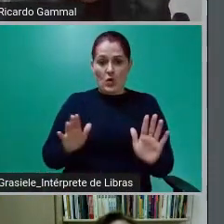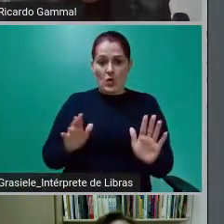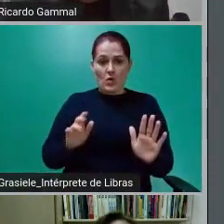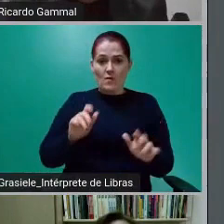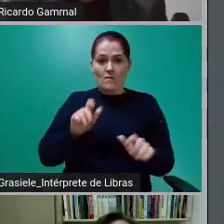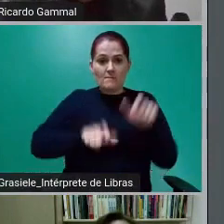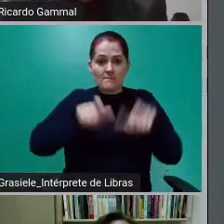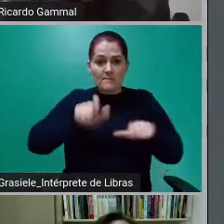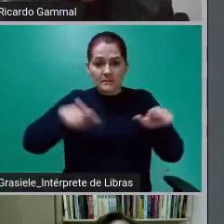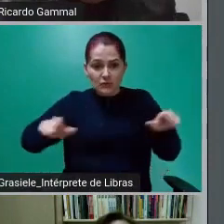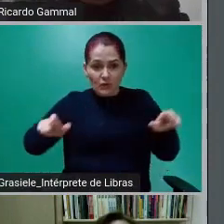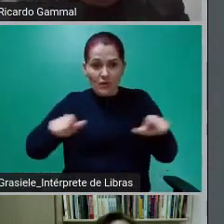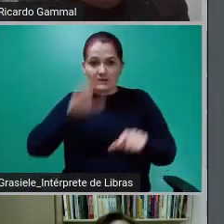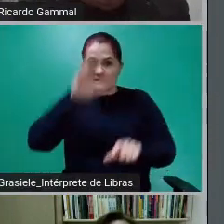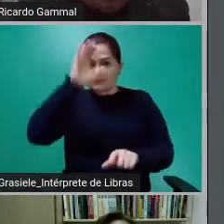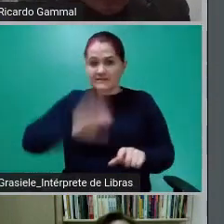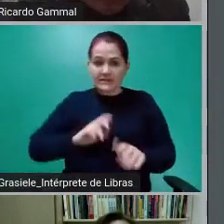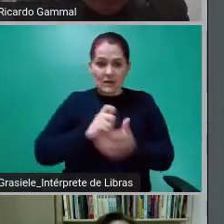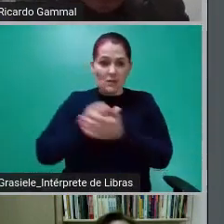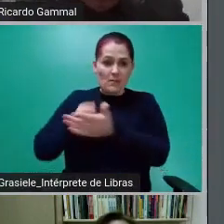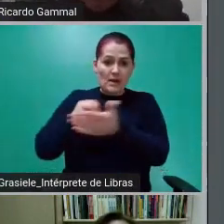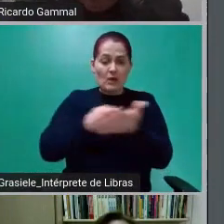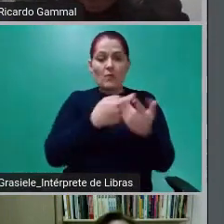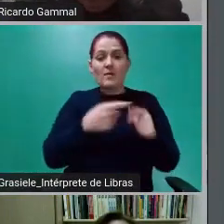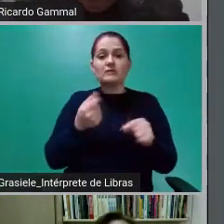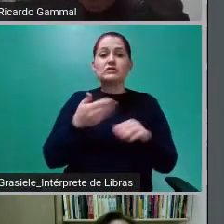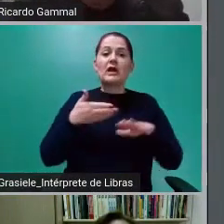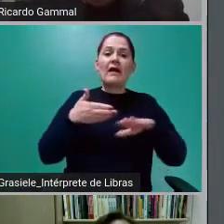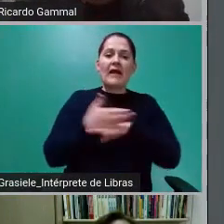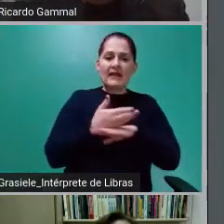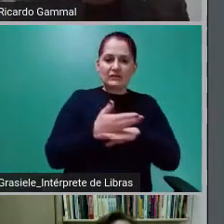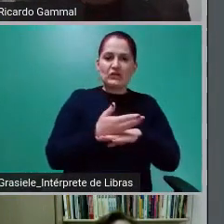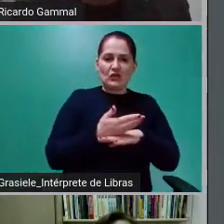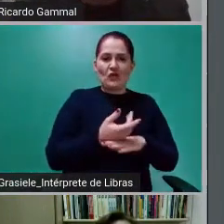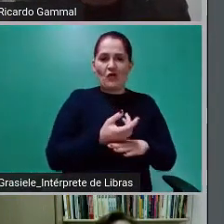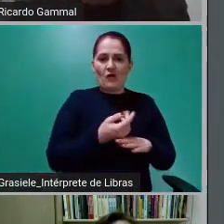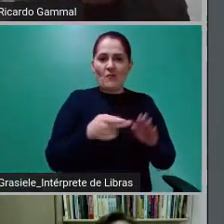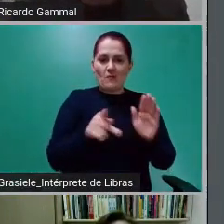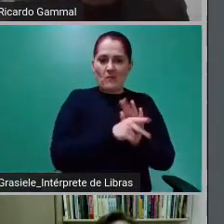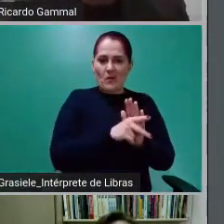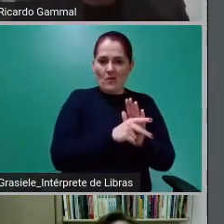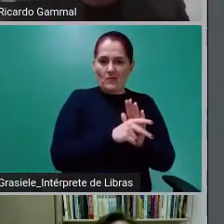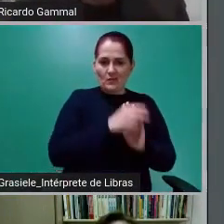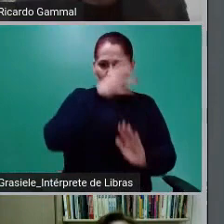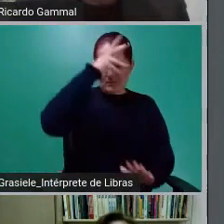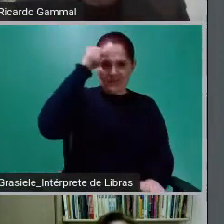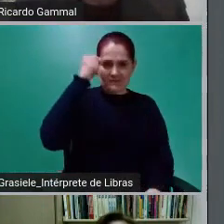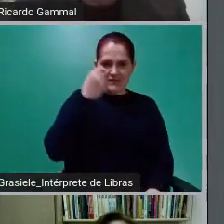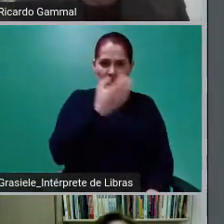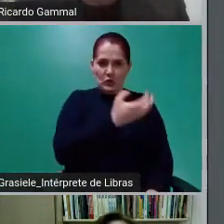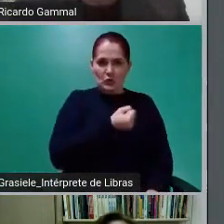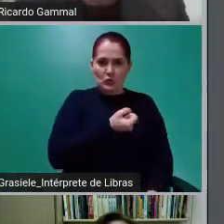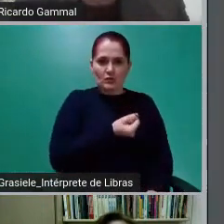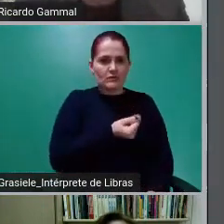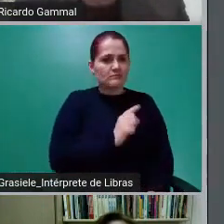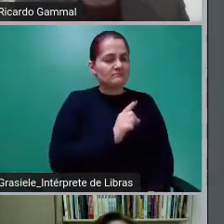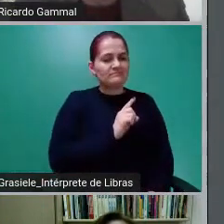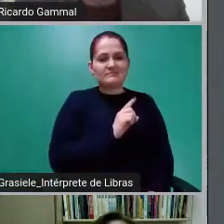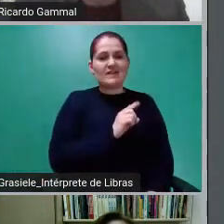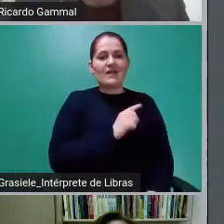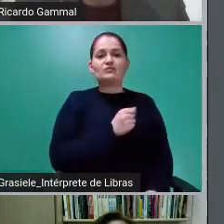não foi direto para o caixa do município. O dinheiro caiu num conjunto de contas vinculadas